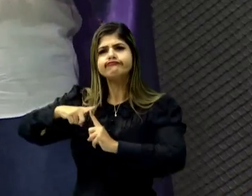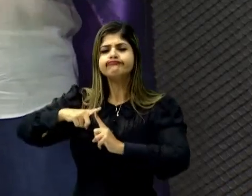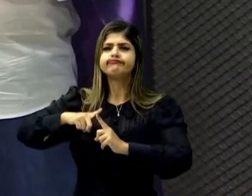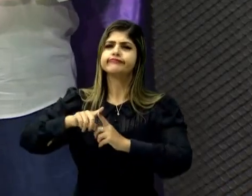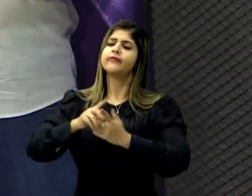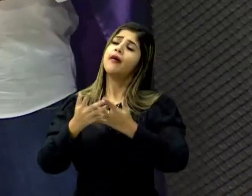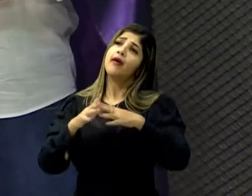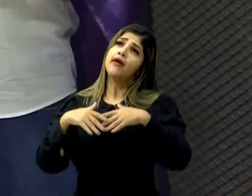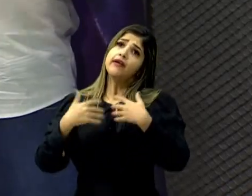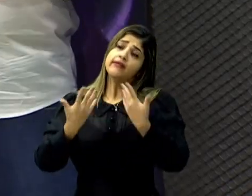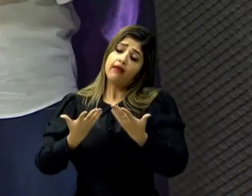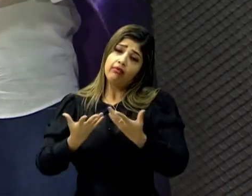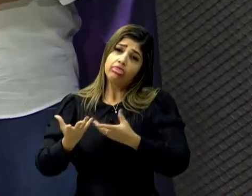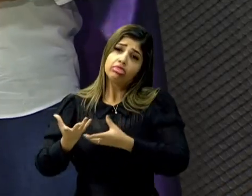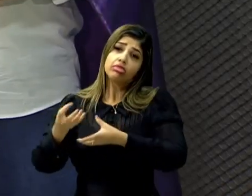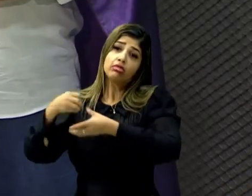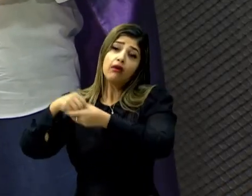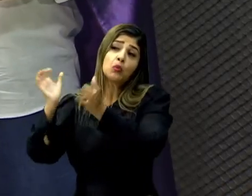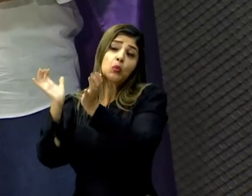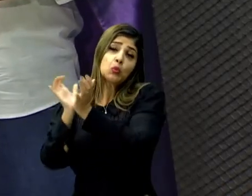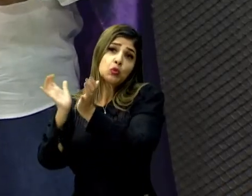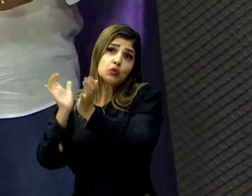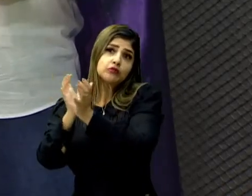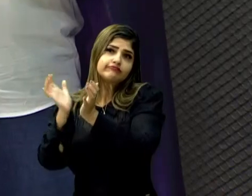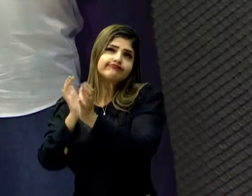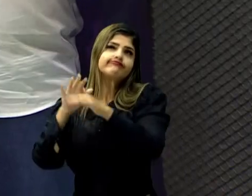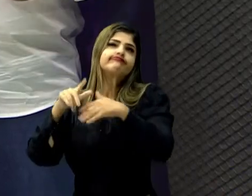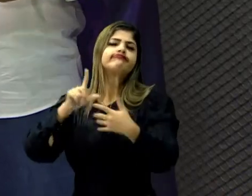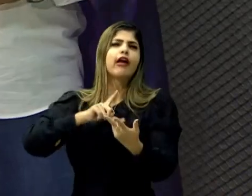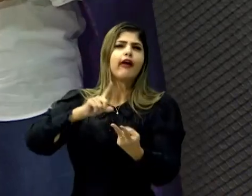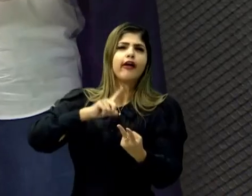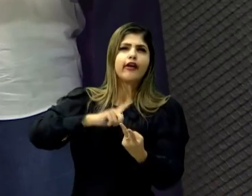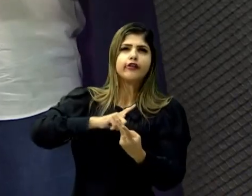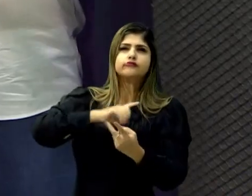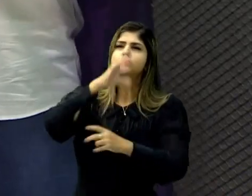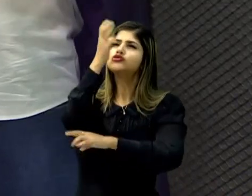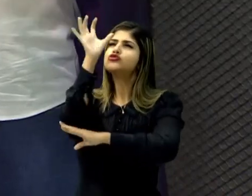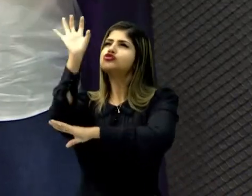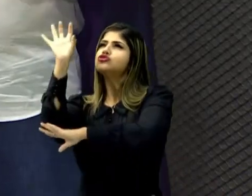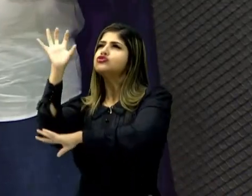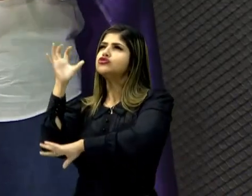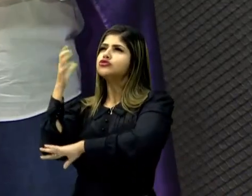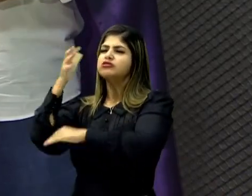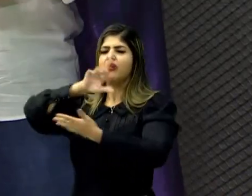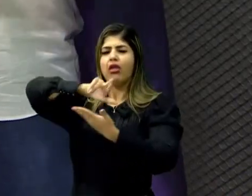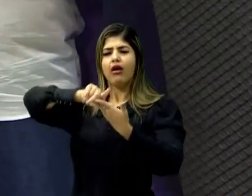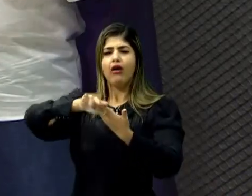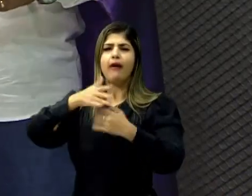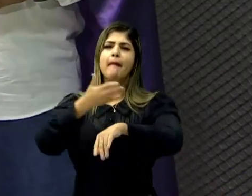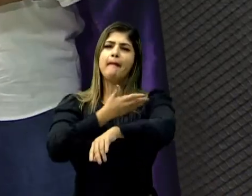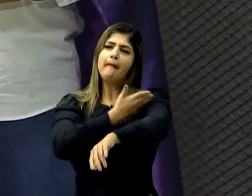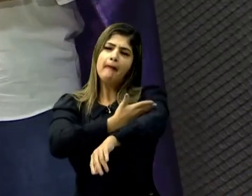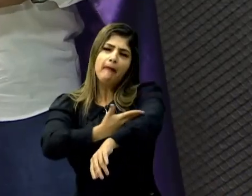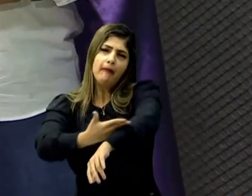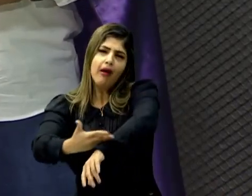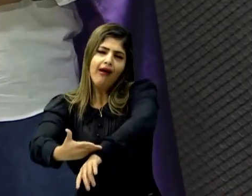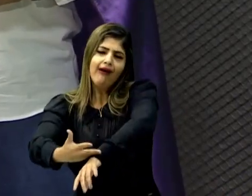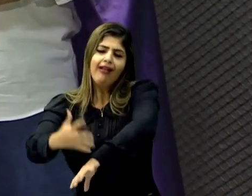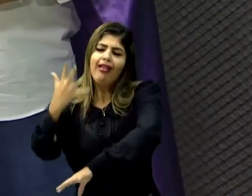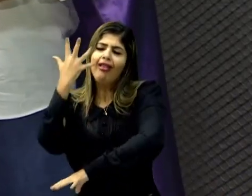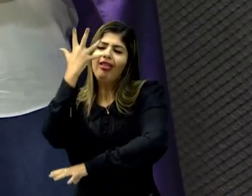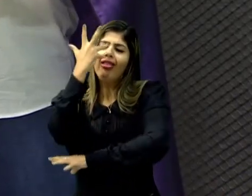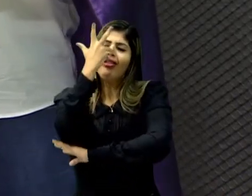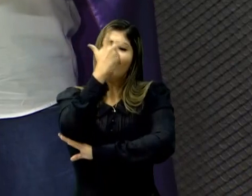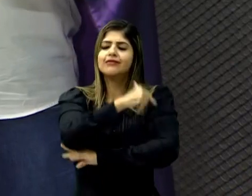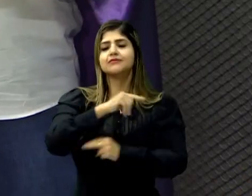E aí, dentro das espécies que a gente pode citar, tem os girassóis, tem as margaridas brancas, que ficam muito lindas no